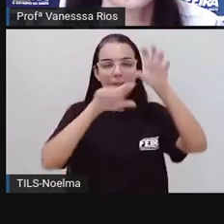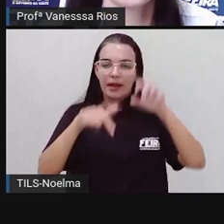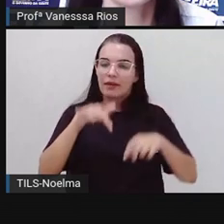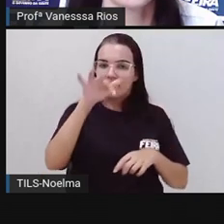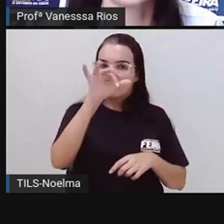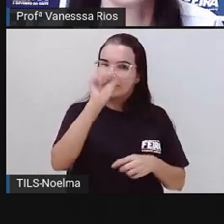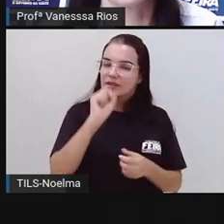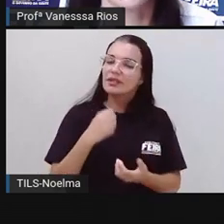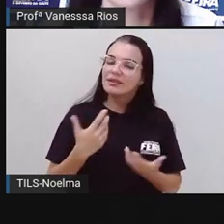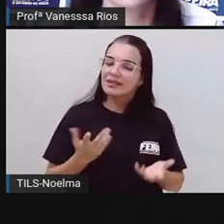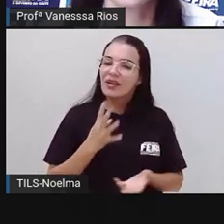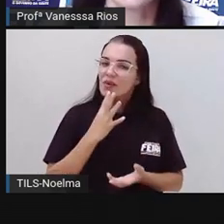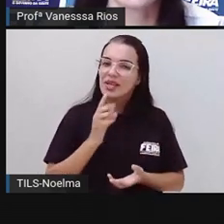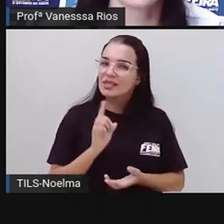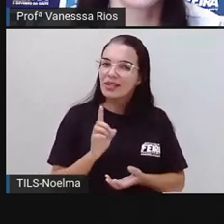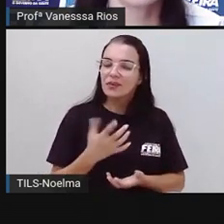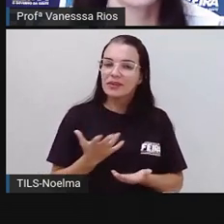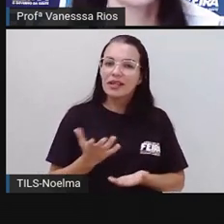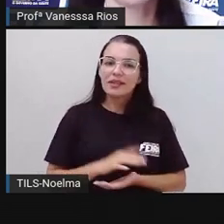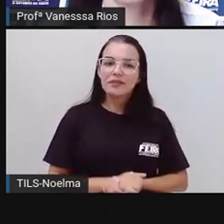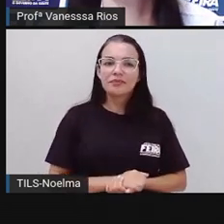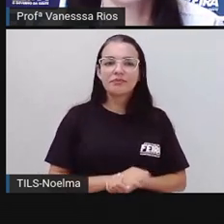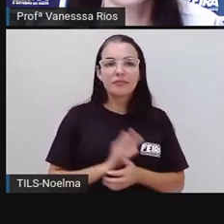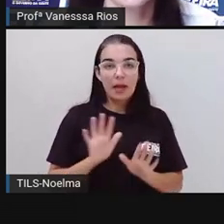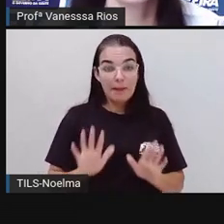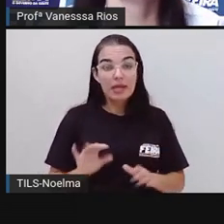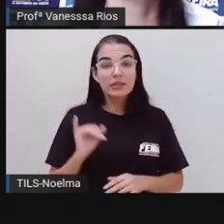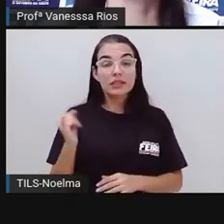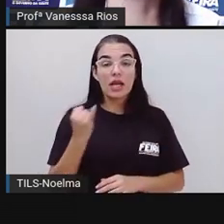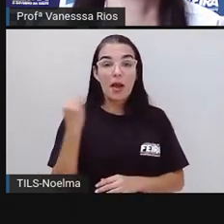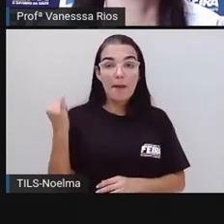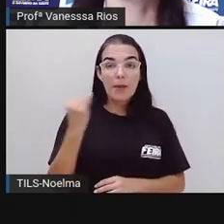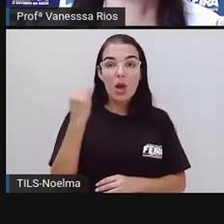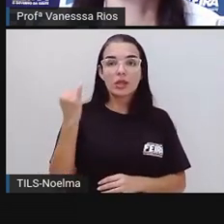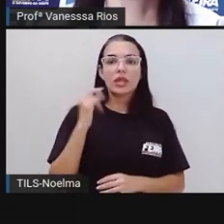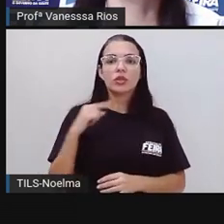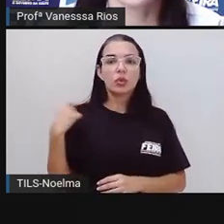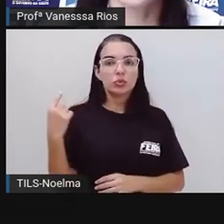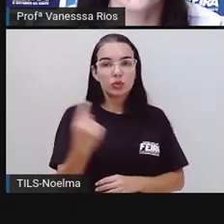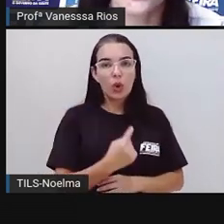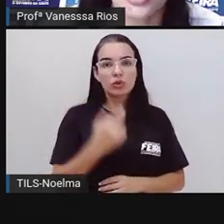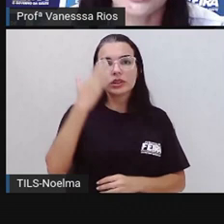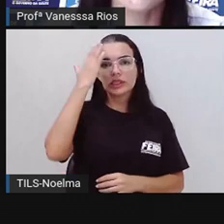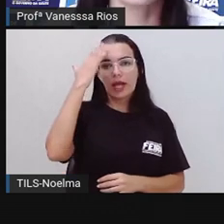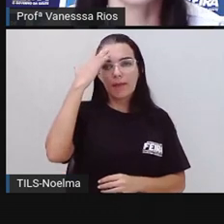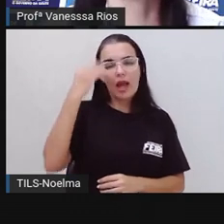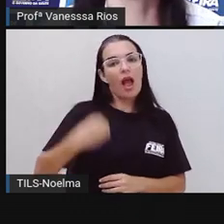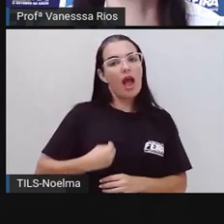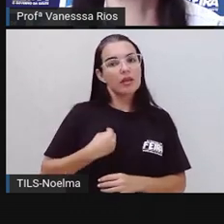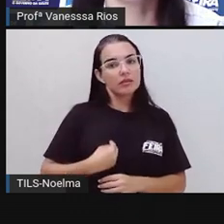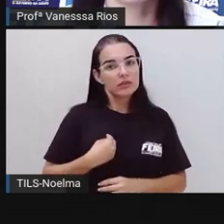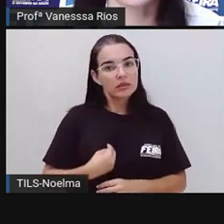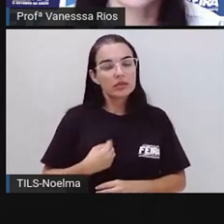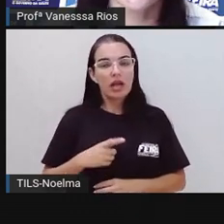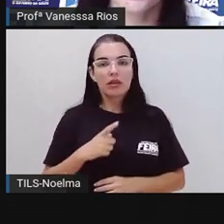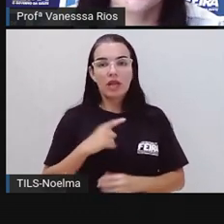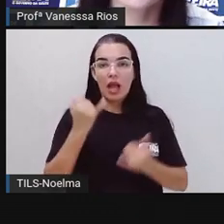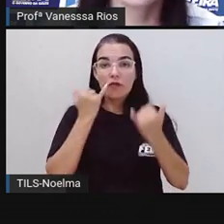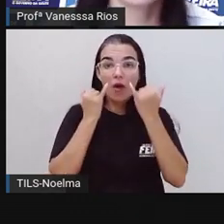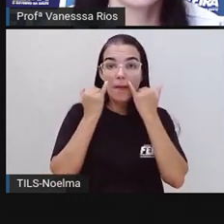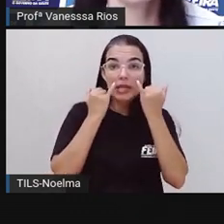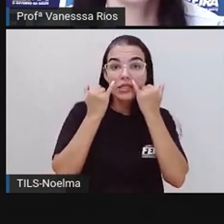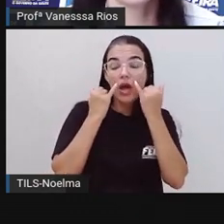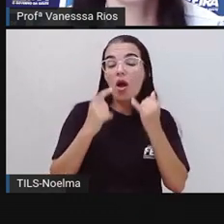às cidades de Feira de Santana. Mas é importante nós sabermos da existência, termos informações,